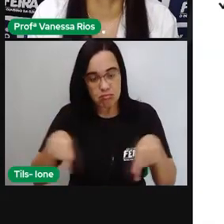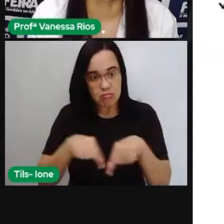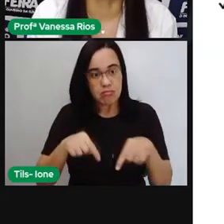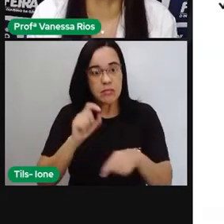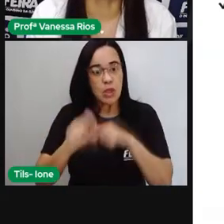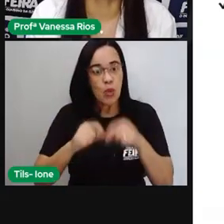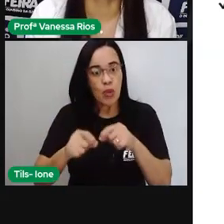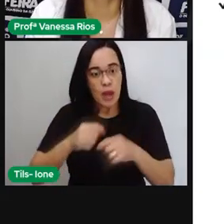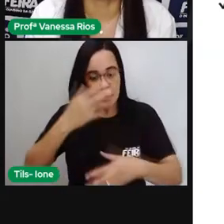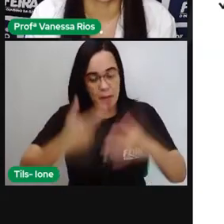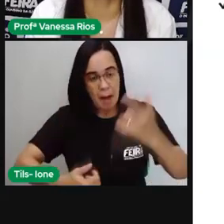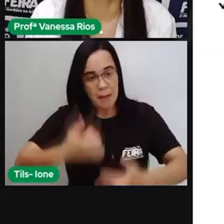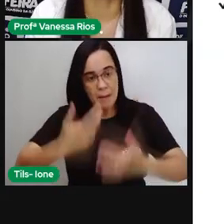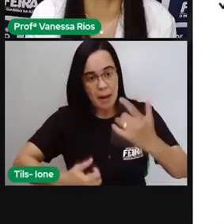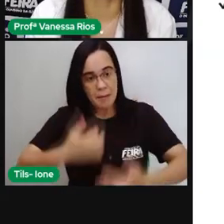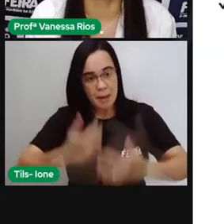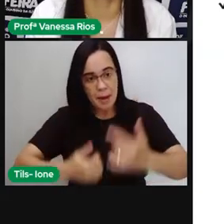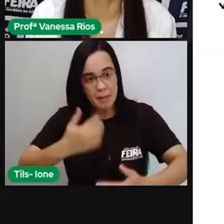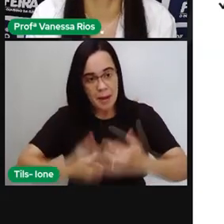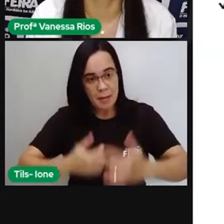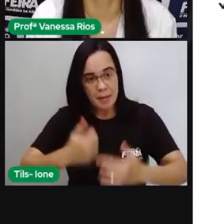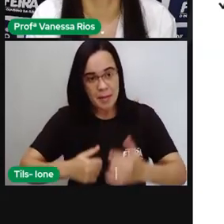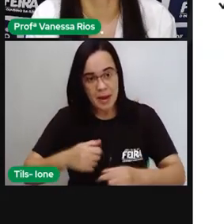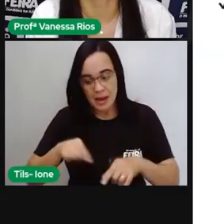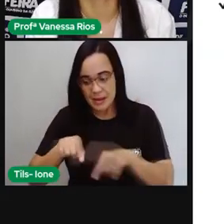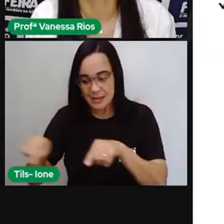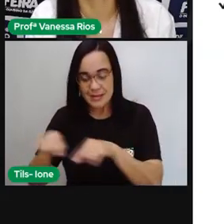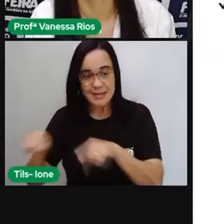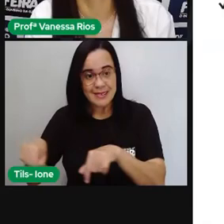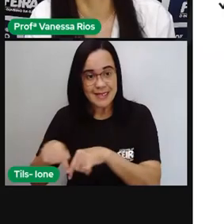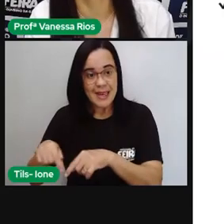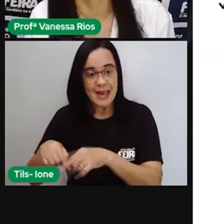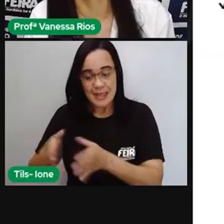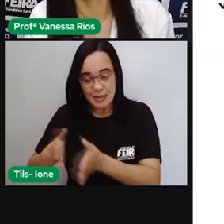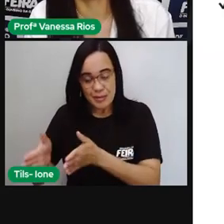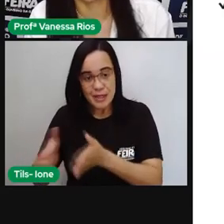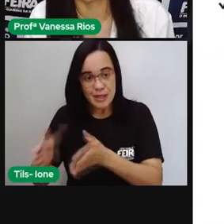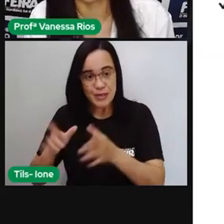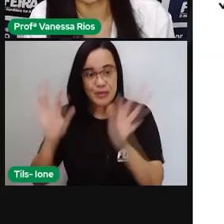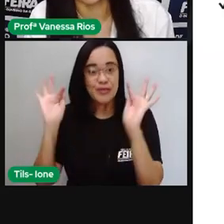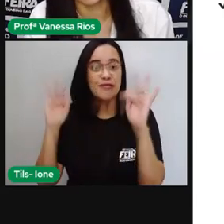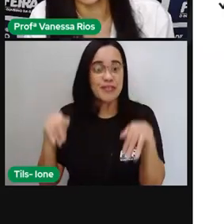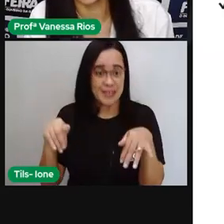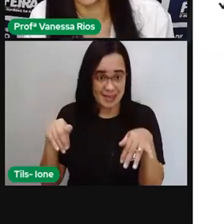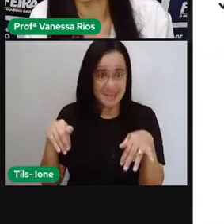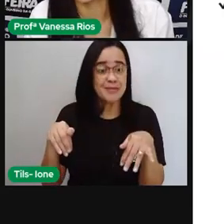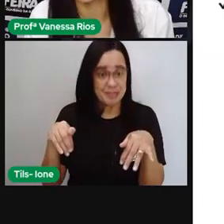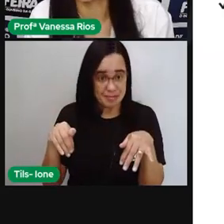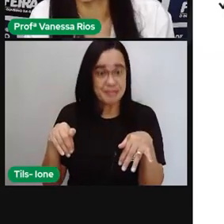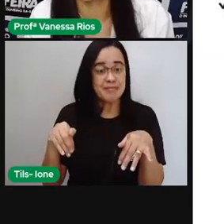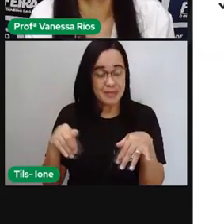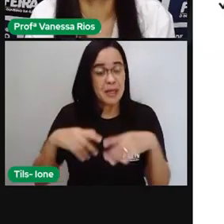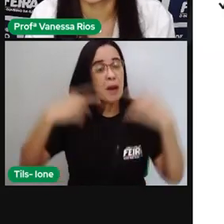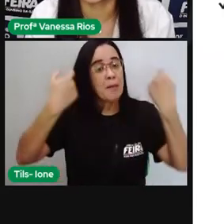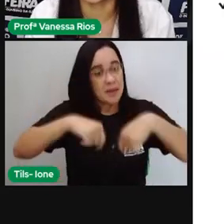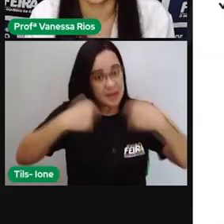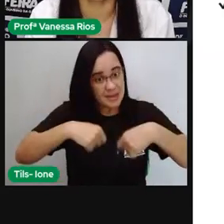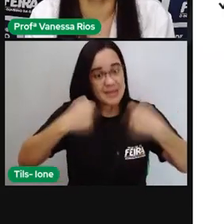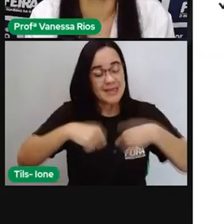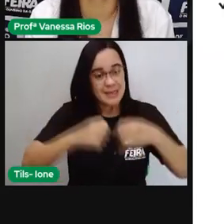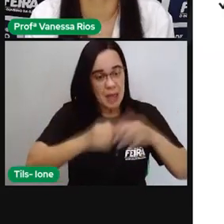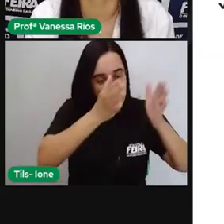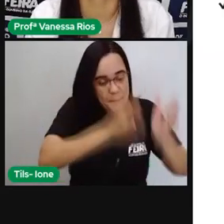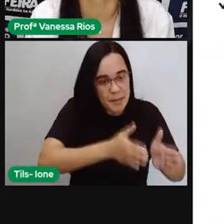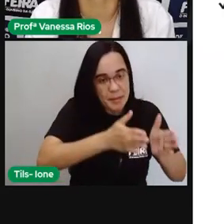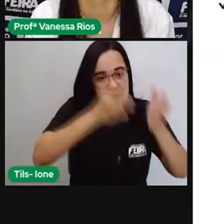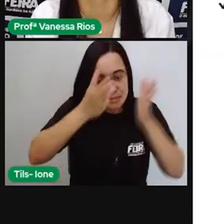narrando os fatos vão sendo narrados ali de acordo com o que foram acontecendo na vida da pessoa até ela morrer ou não porque